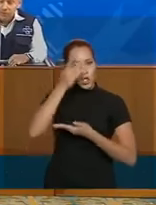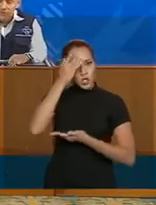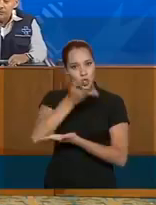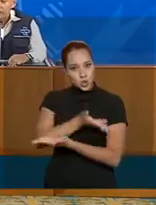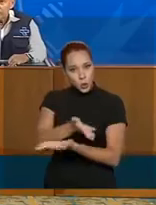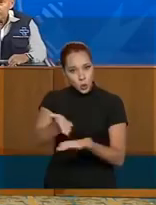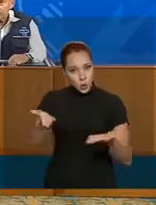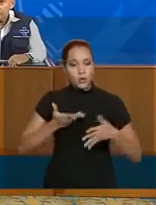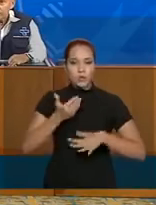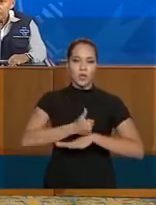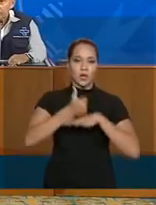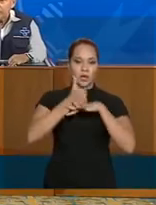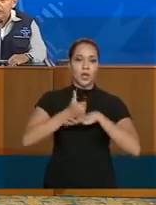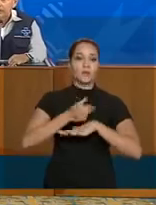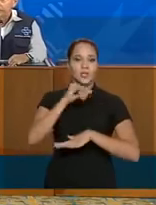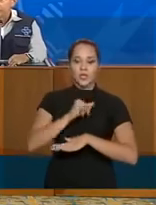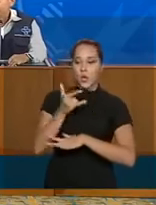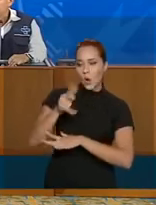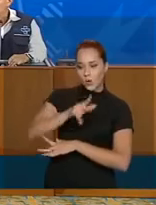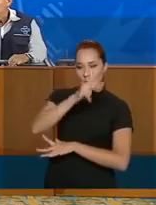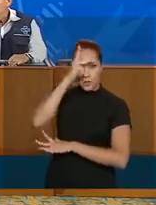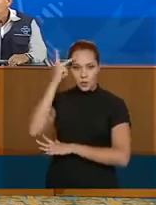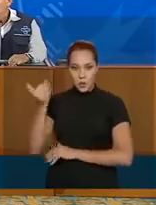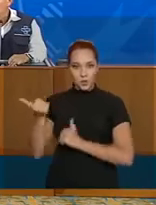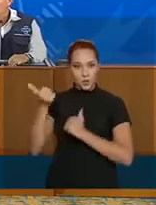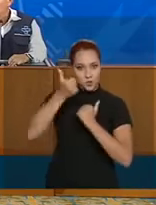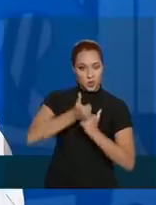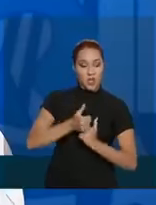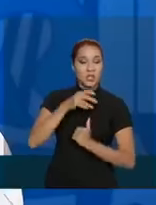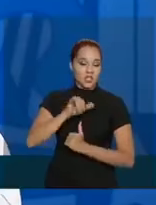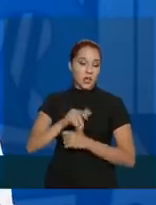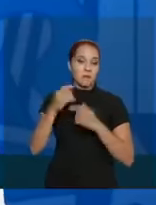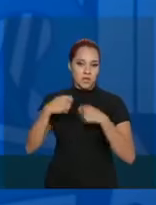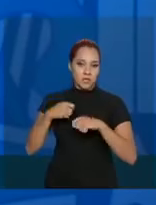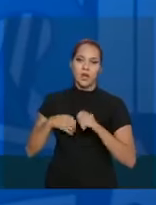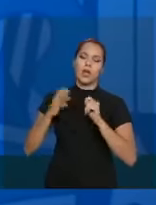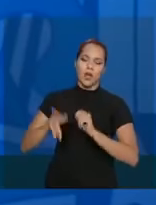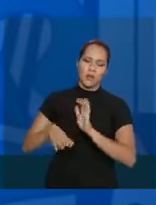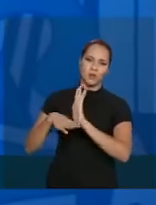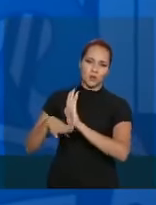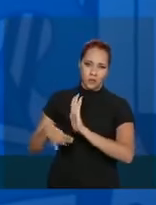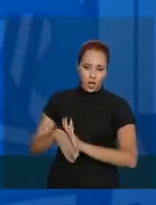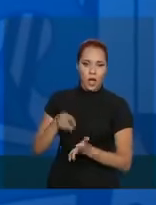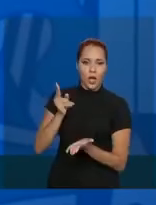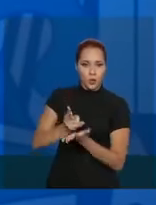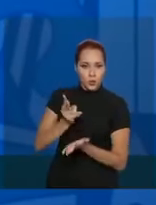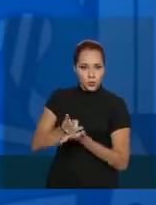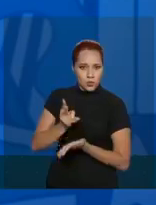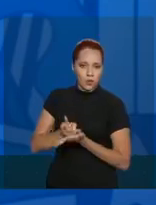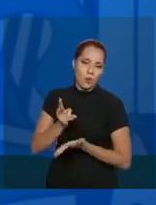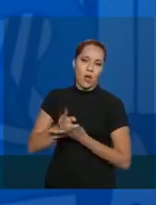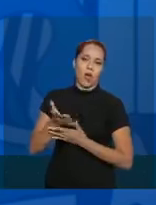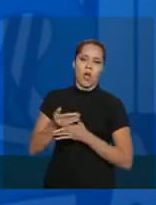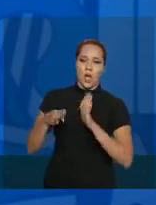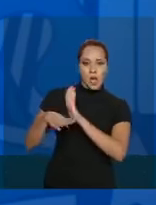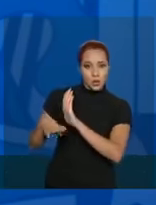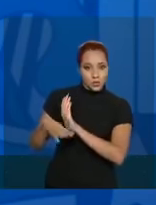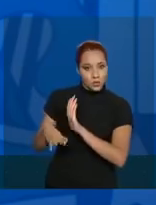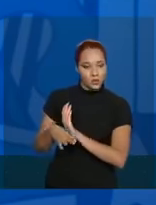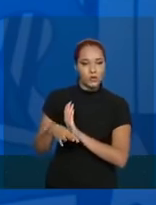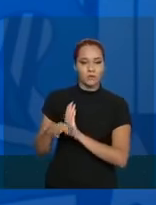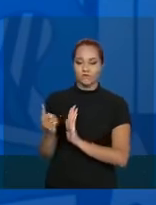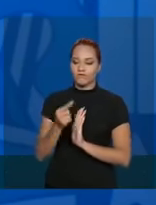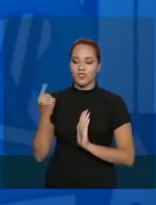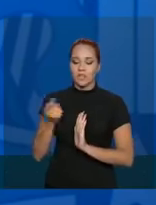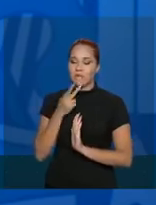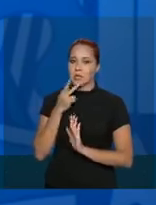os secretários. Se vier outra pessoa, se precisar, é para ajudar, é para permanecer, é para ajudar, não estamos ali